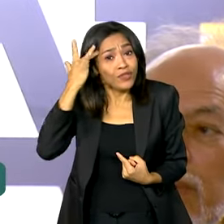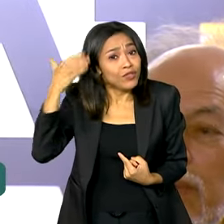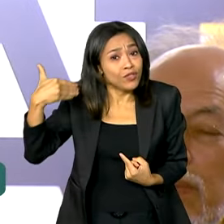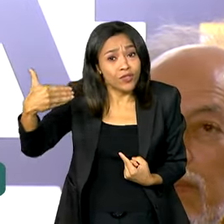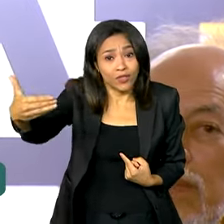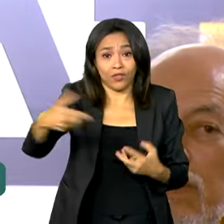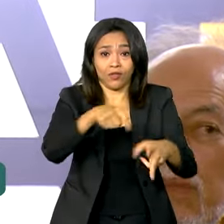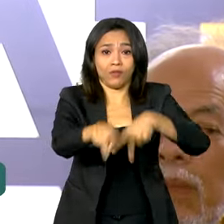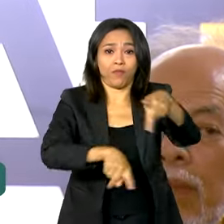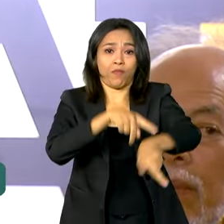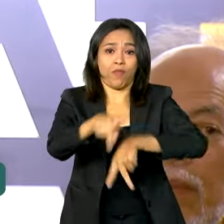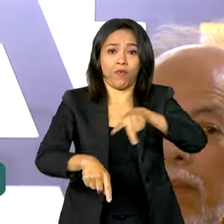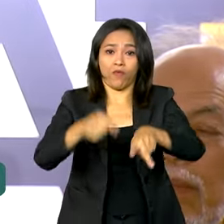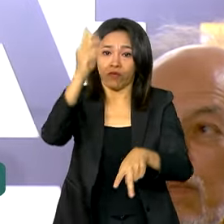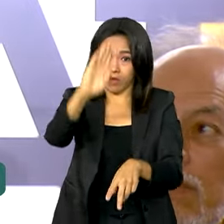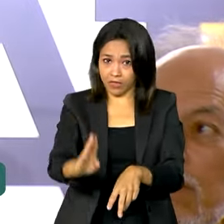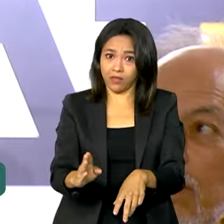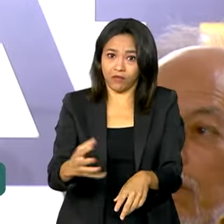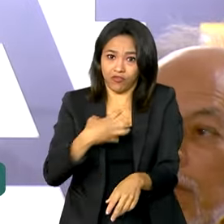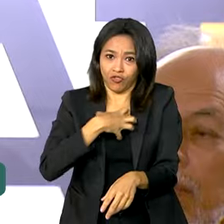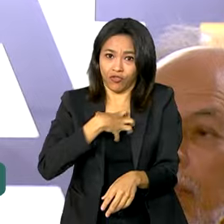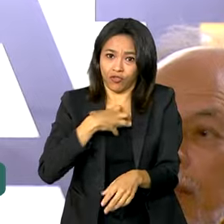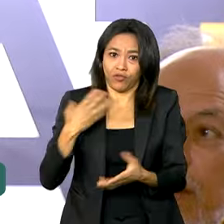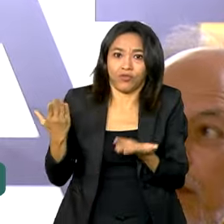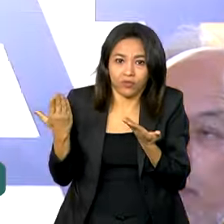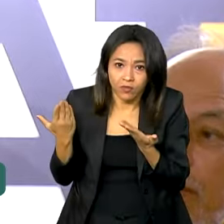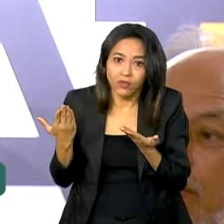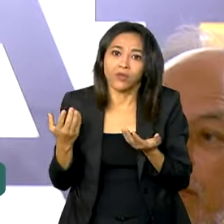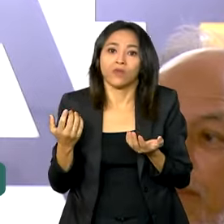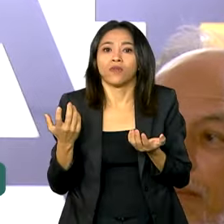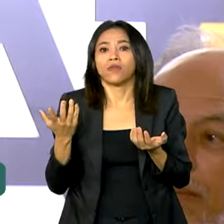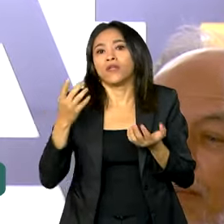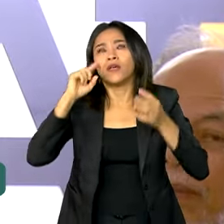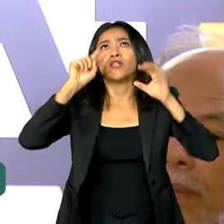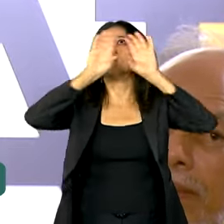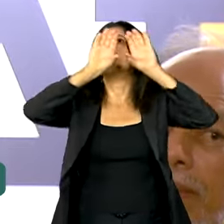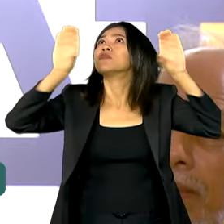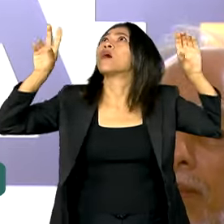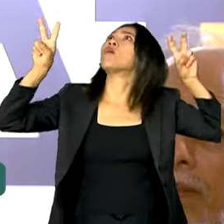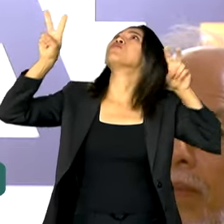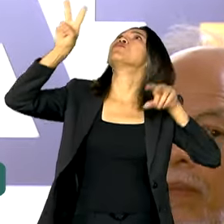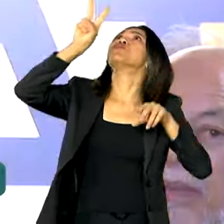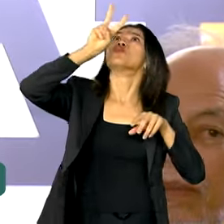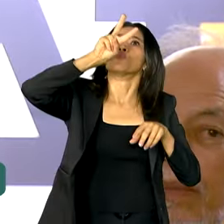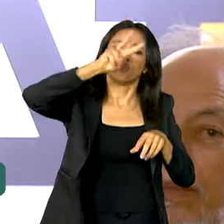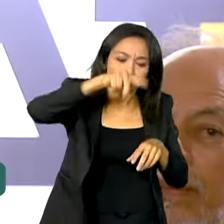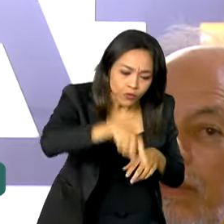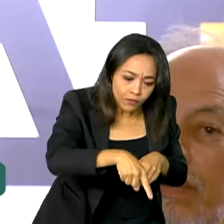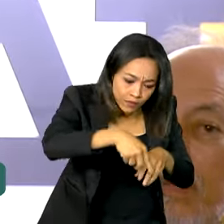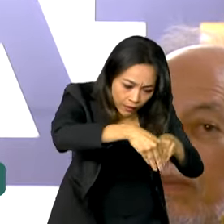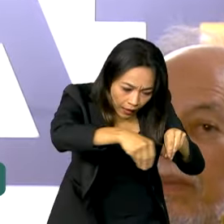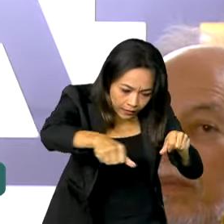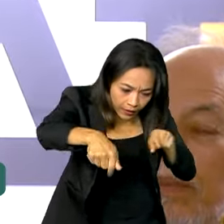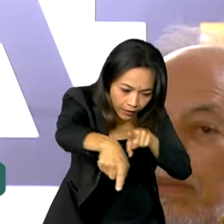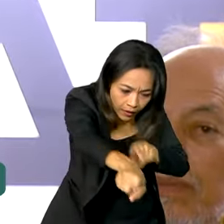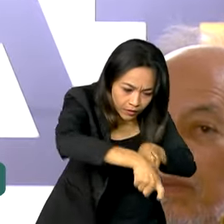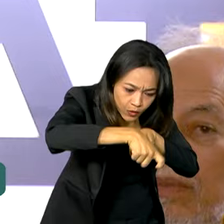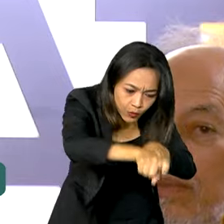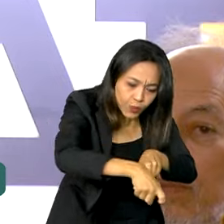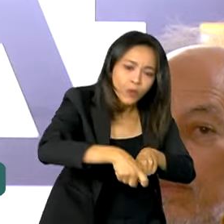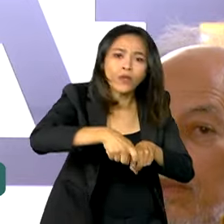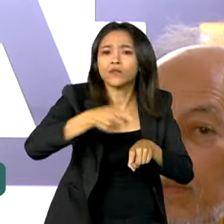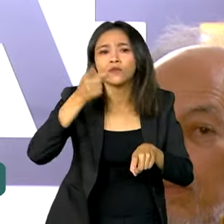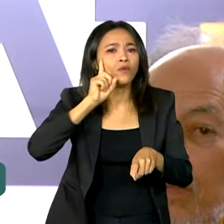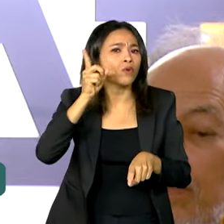brasileiro. Isso do espaço à agricultura. Nós precisamos